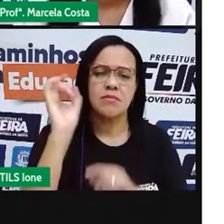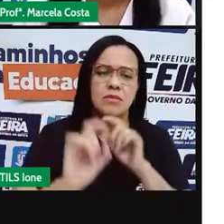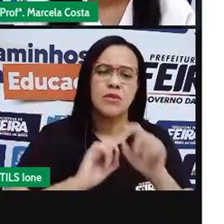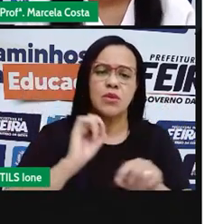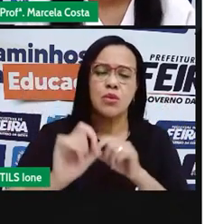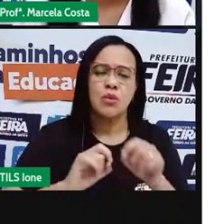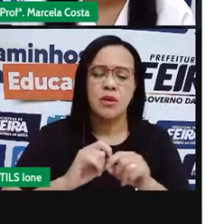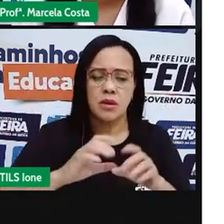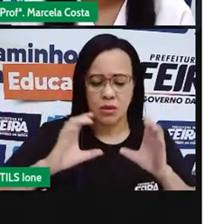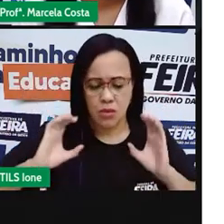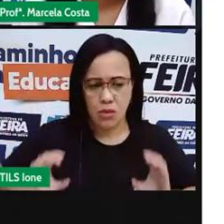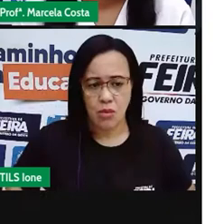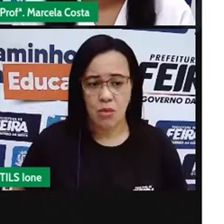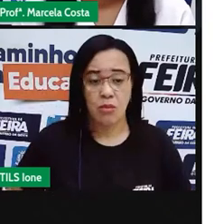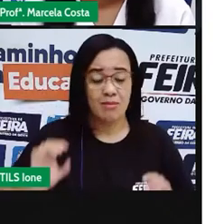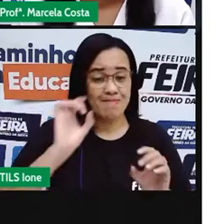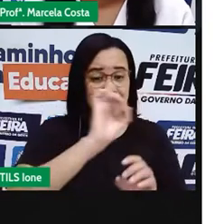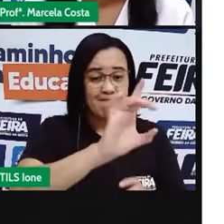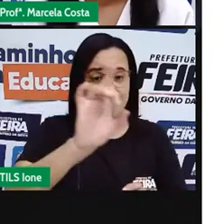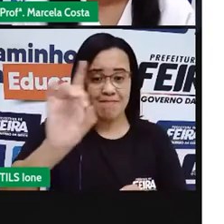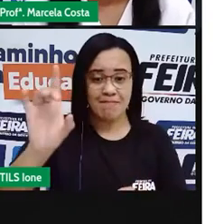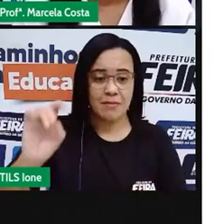comportamento em cada ambiente.